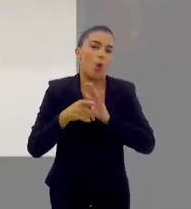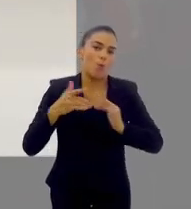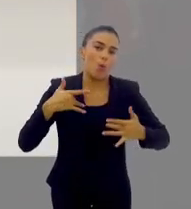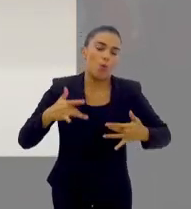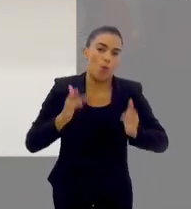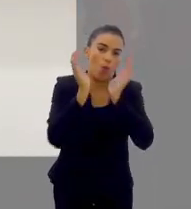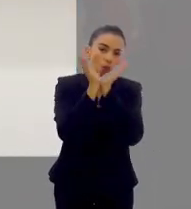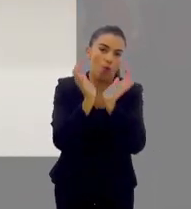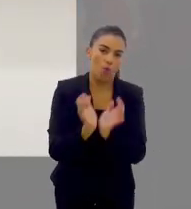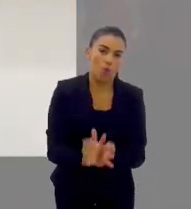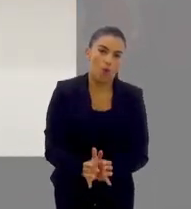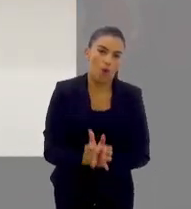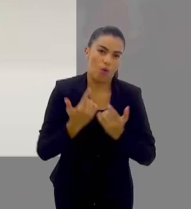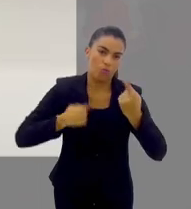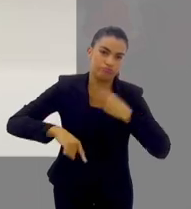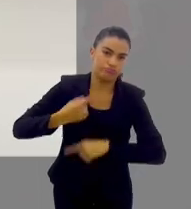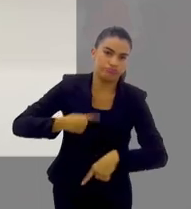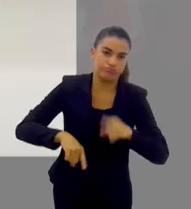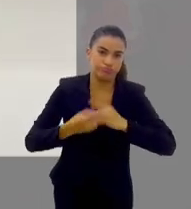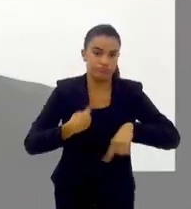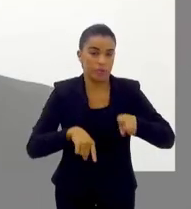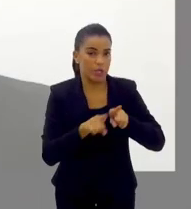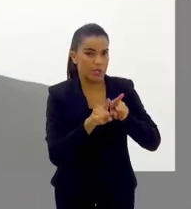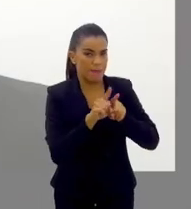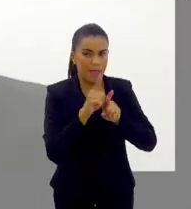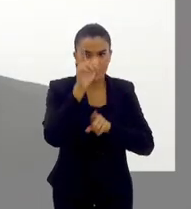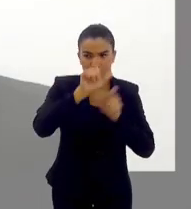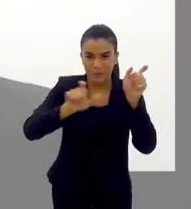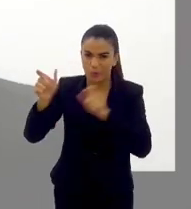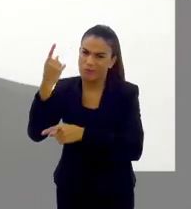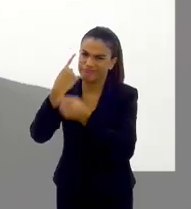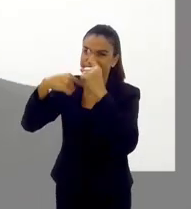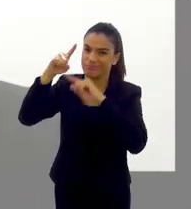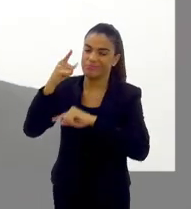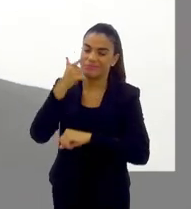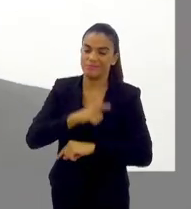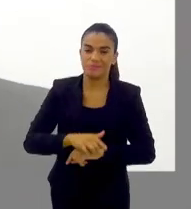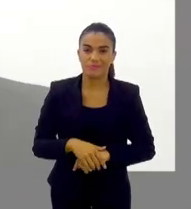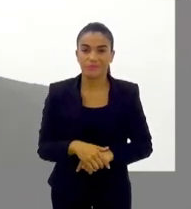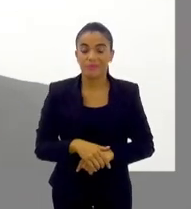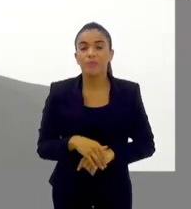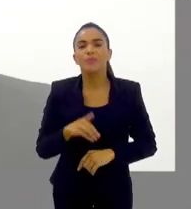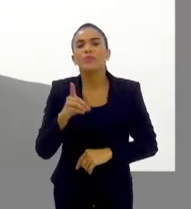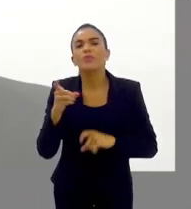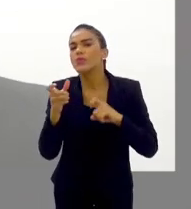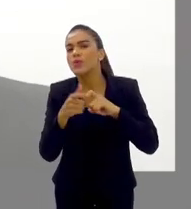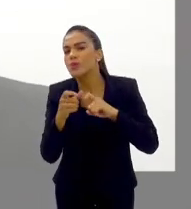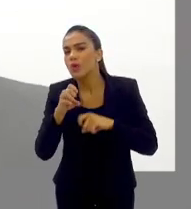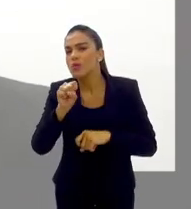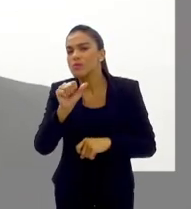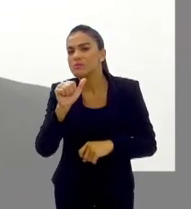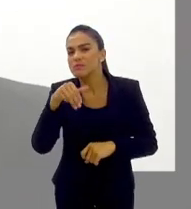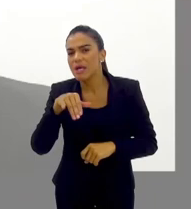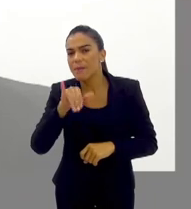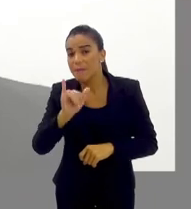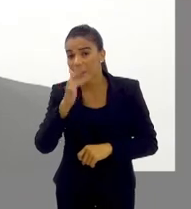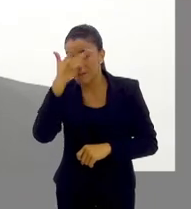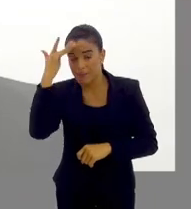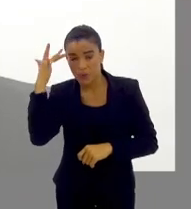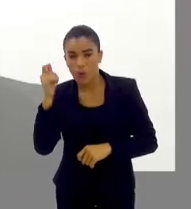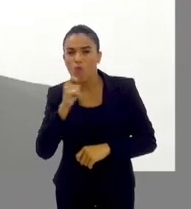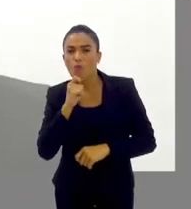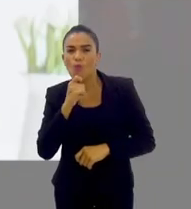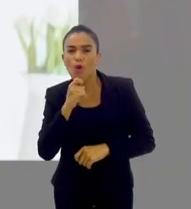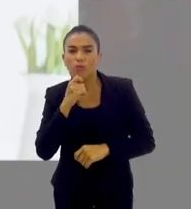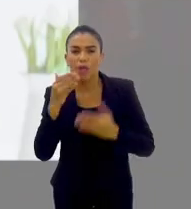órgão que ficam pós-dengue, né, e aí depois muitos pacientes se recuperam. É, doutor Sami, os assintomáticos,